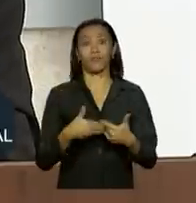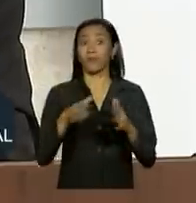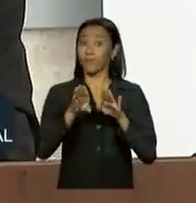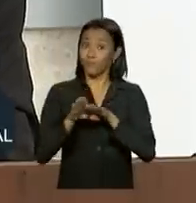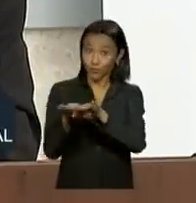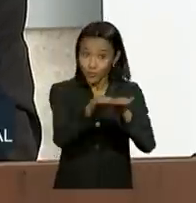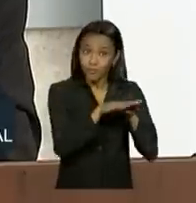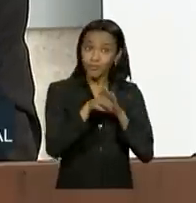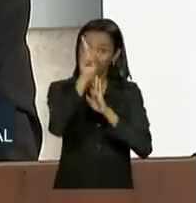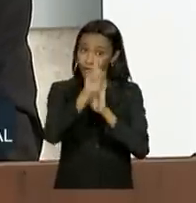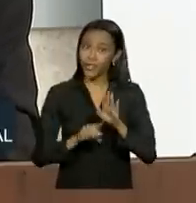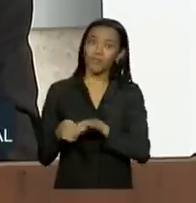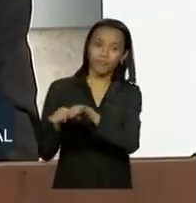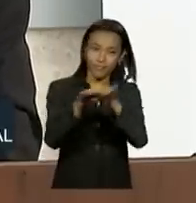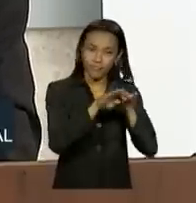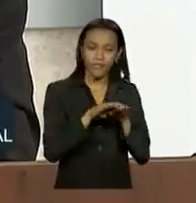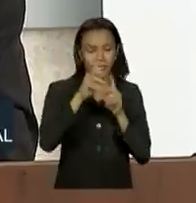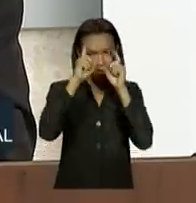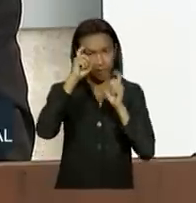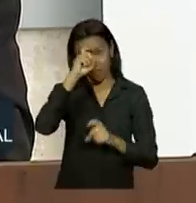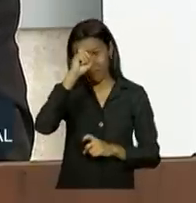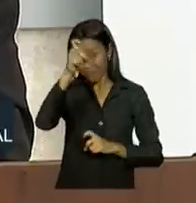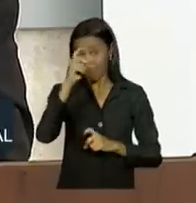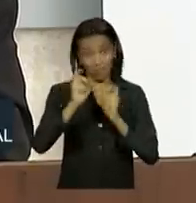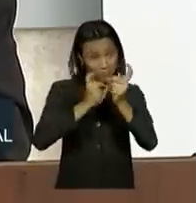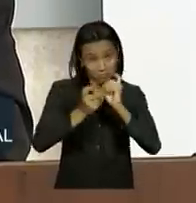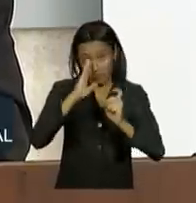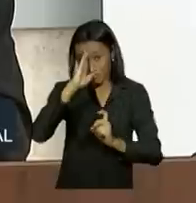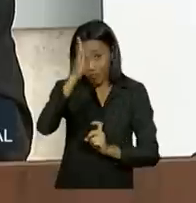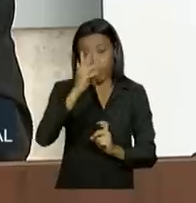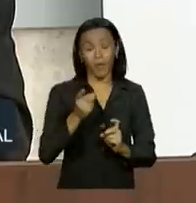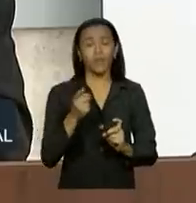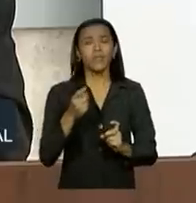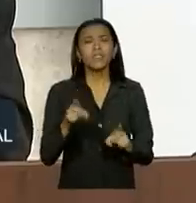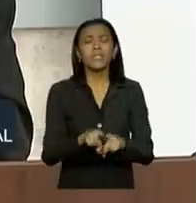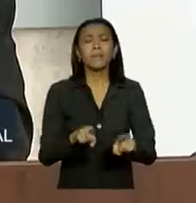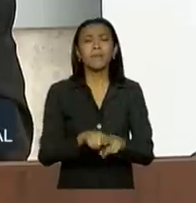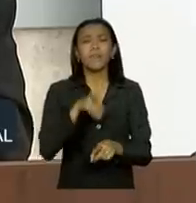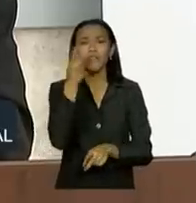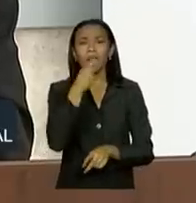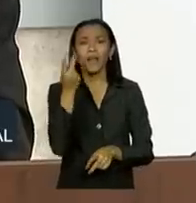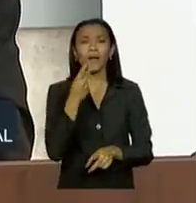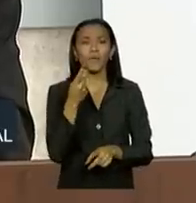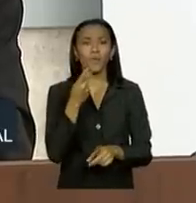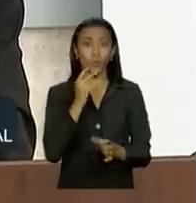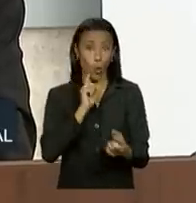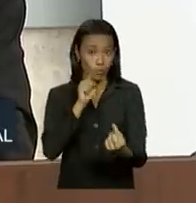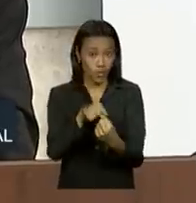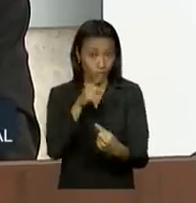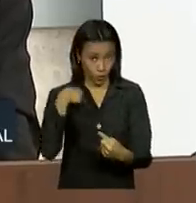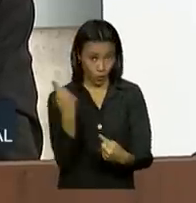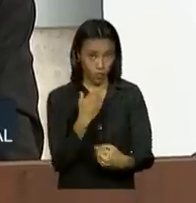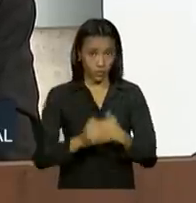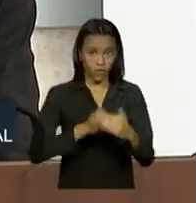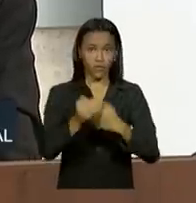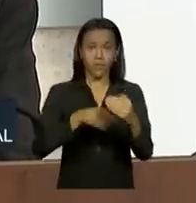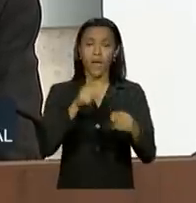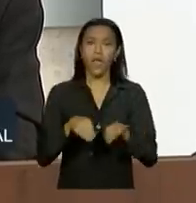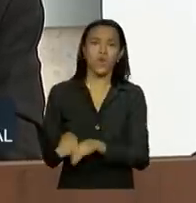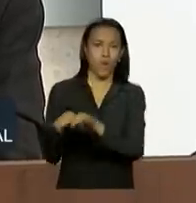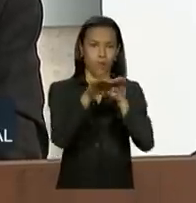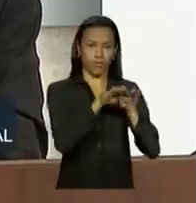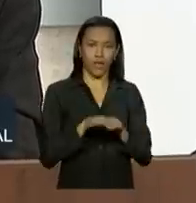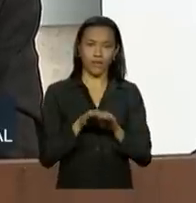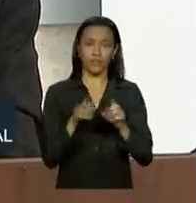para o nosso debate. Concluindo, o sentido do nosso desenvolvimento deve ser a igualdade